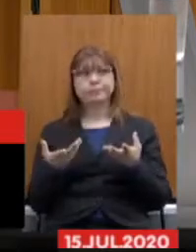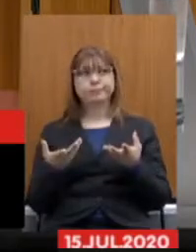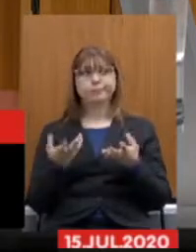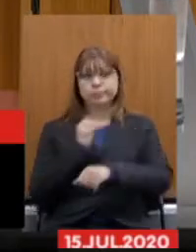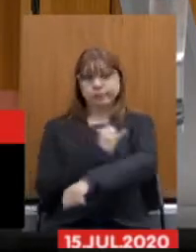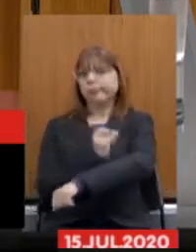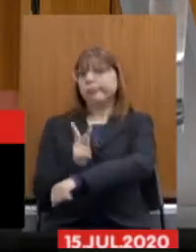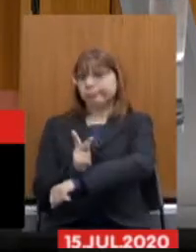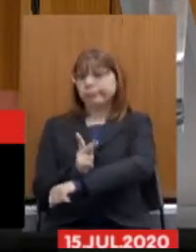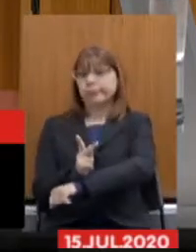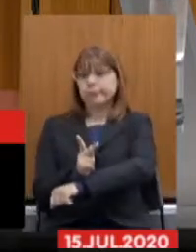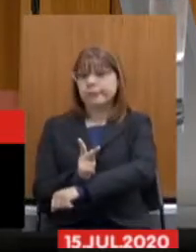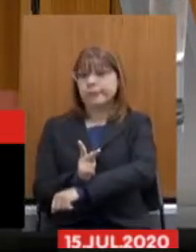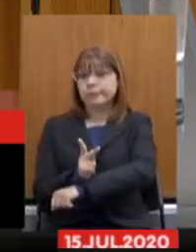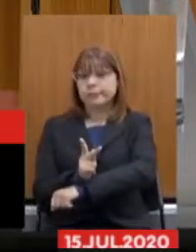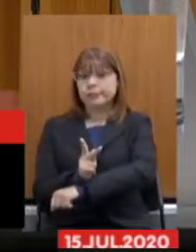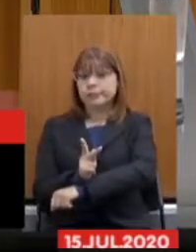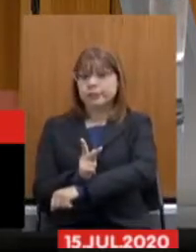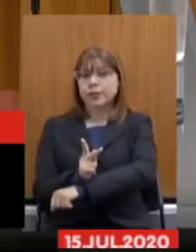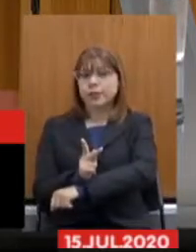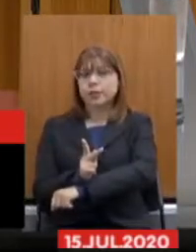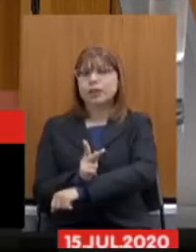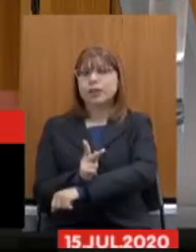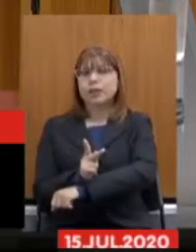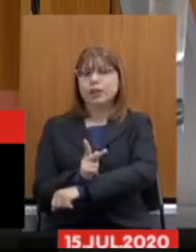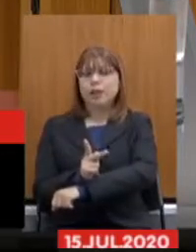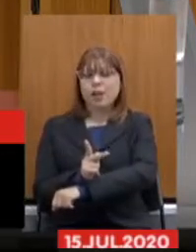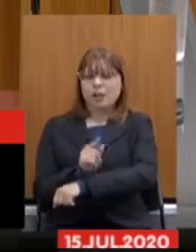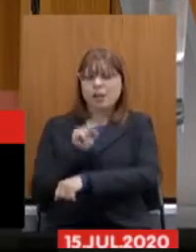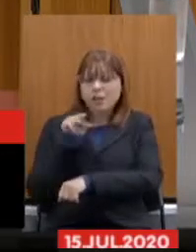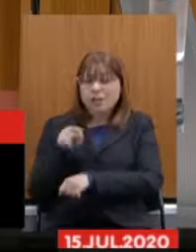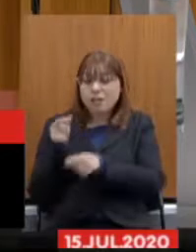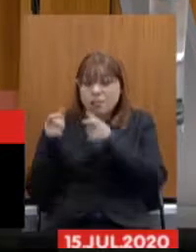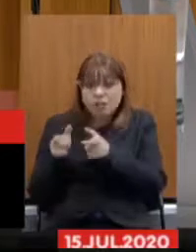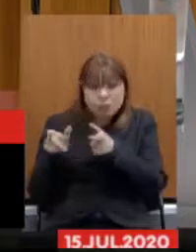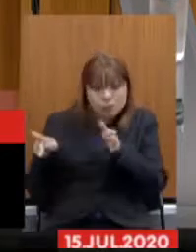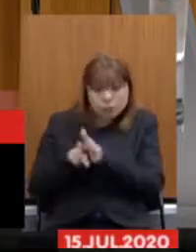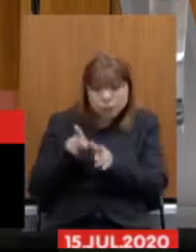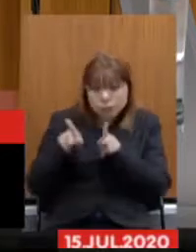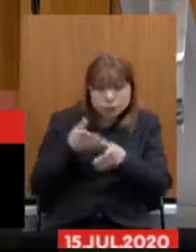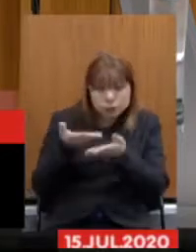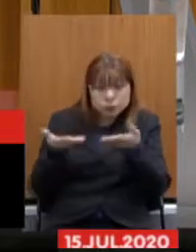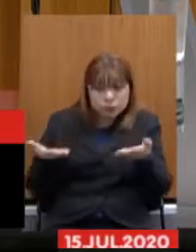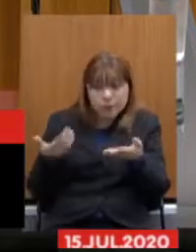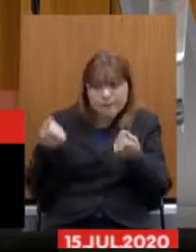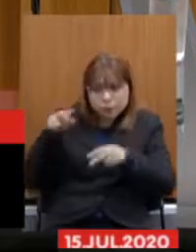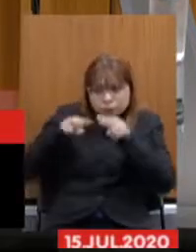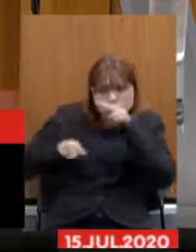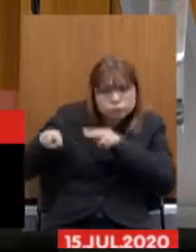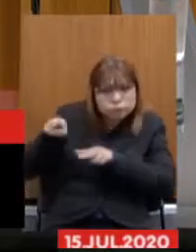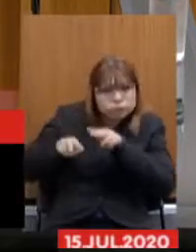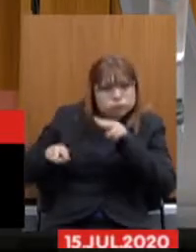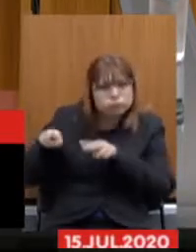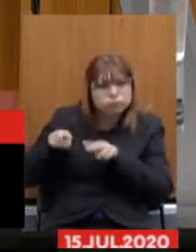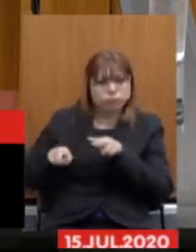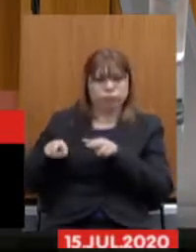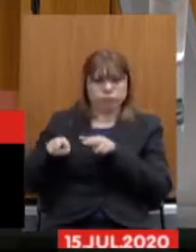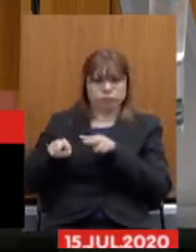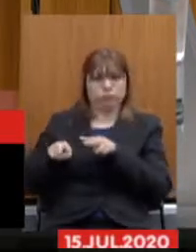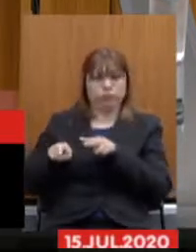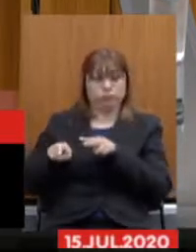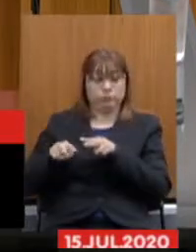Ipseng esse patrimônio público ele tem que ser analisado de forma